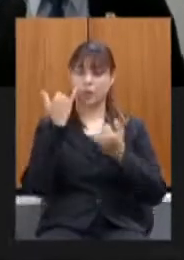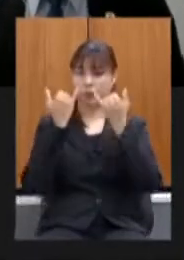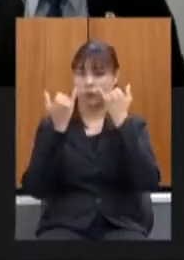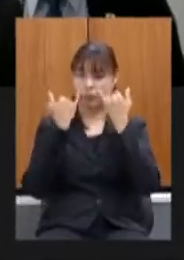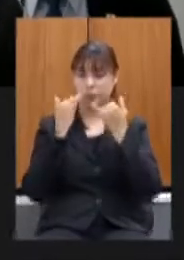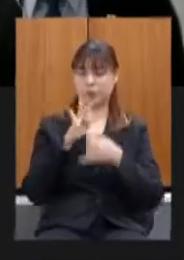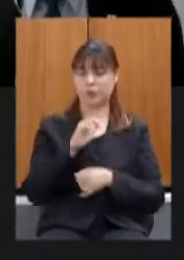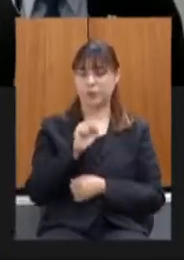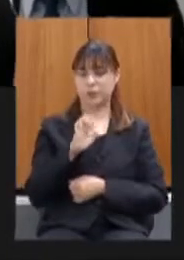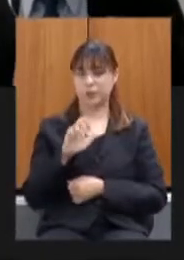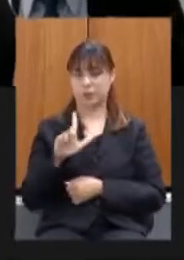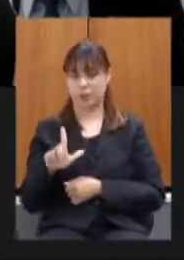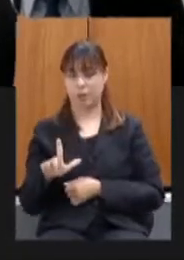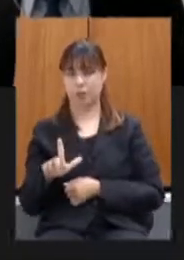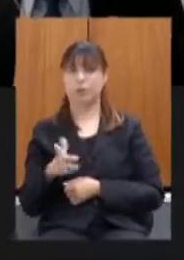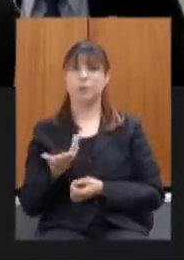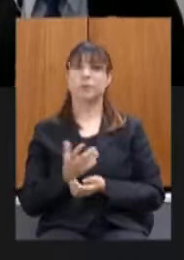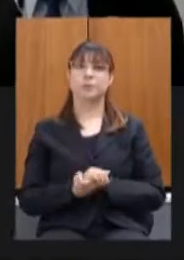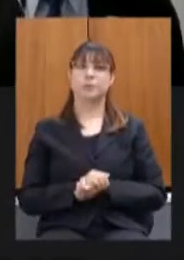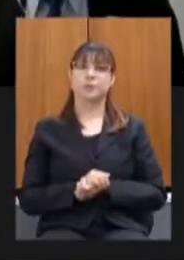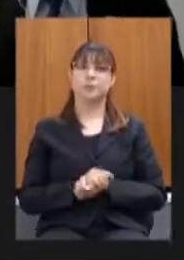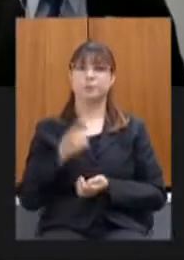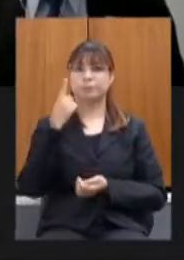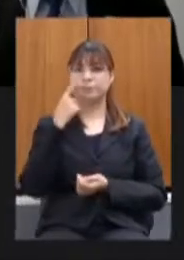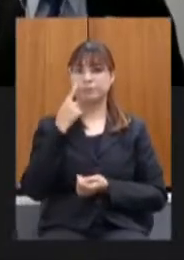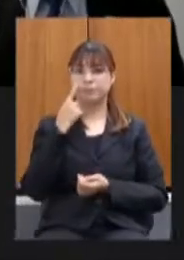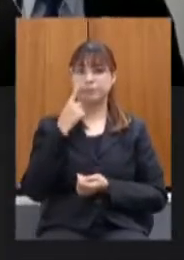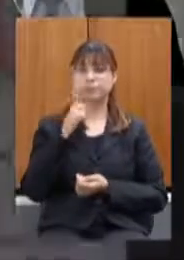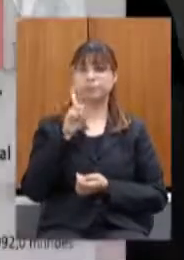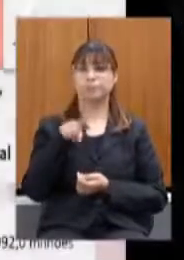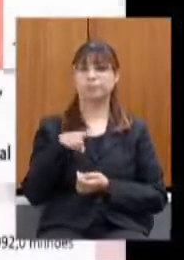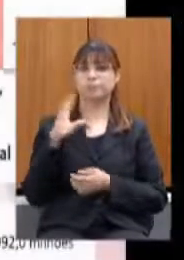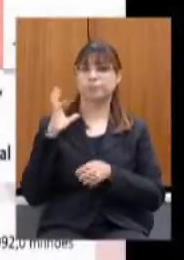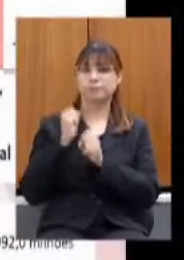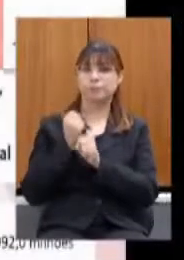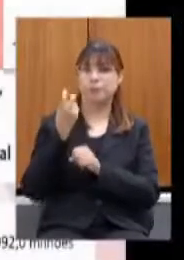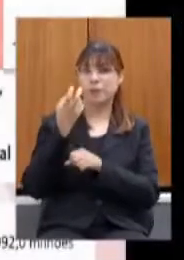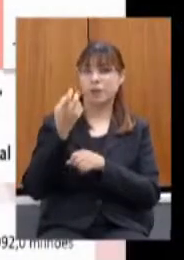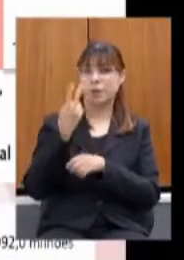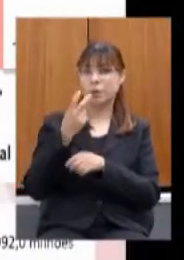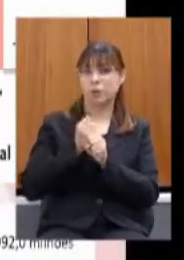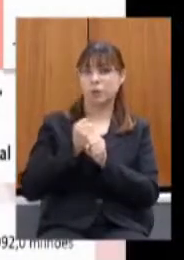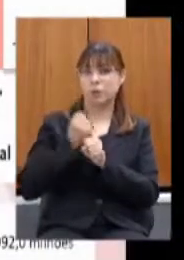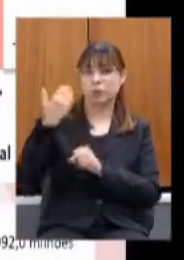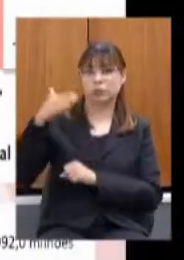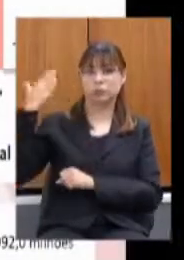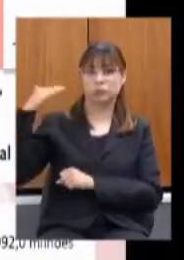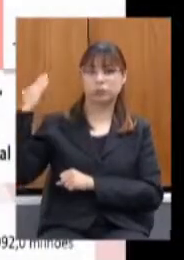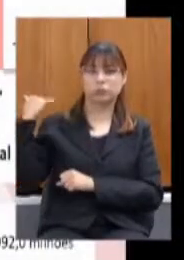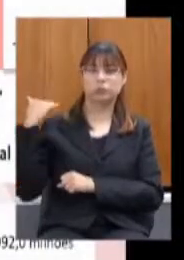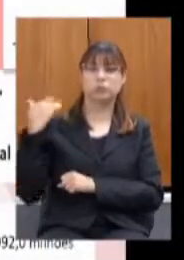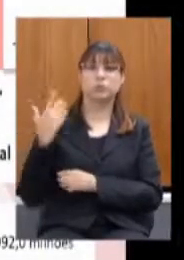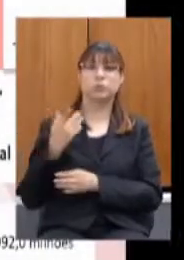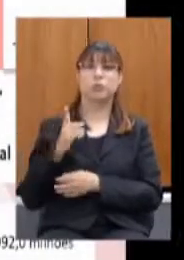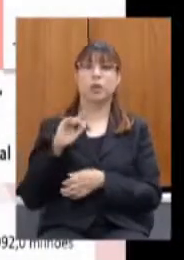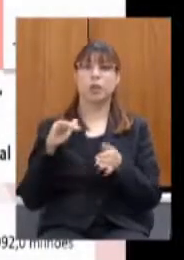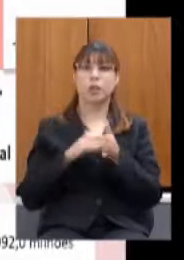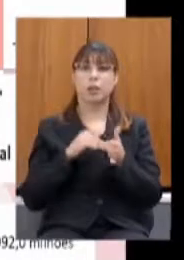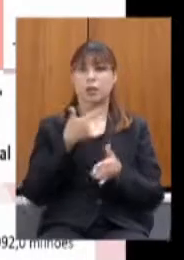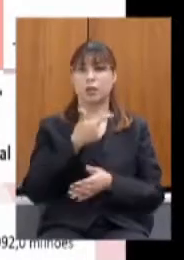trazendo uma relatividade dos dois últimos anos frente ao que foi feito até 2020